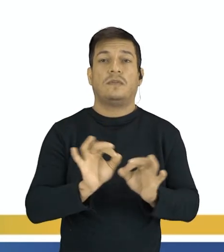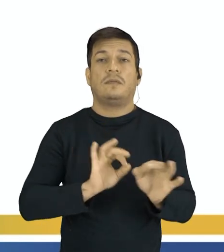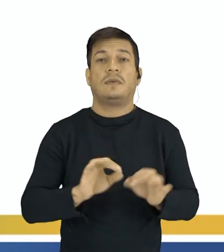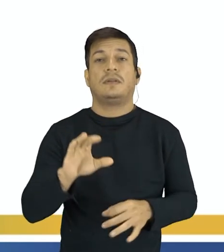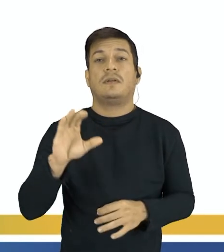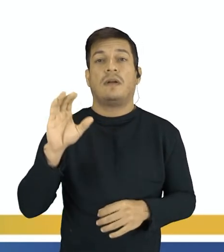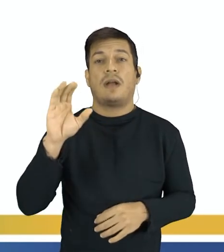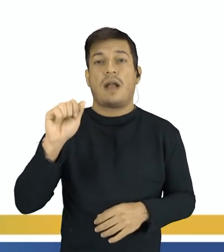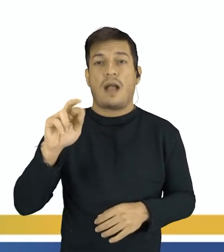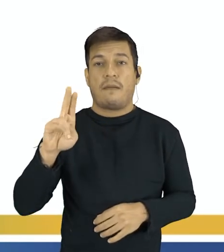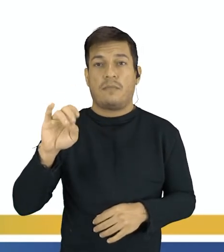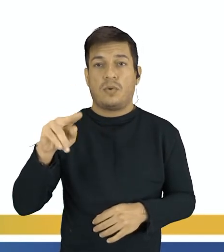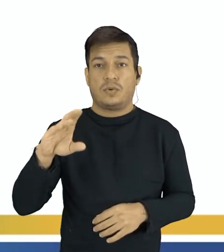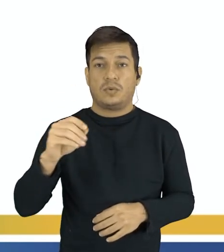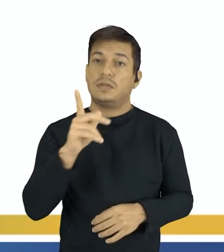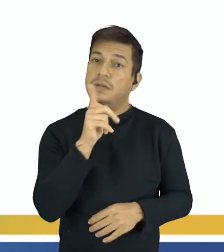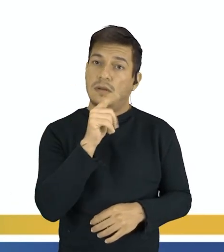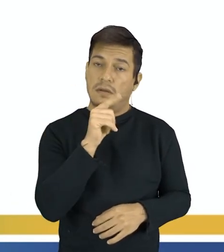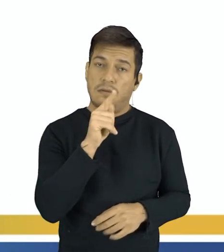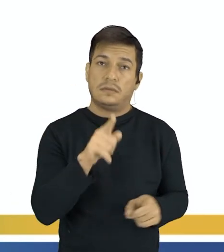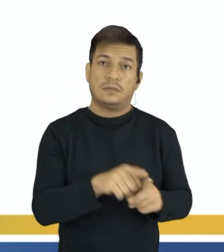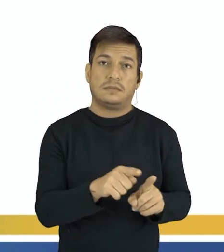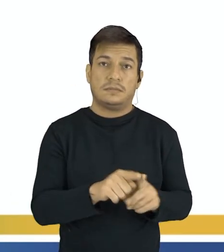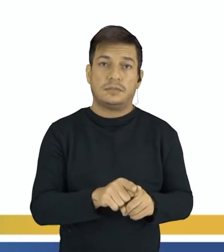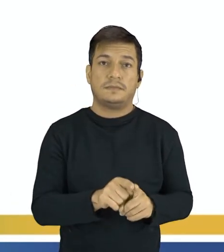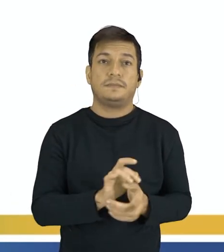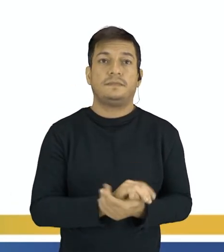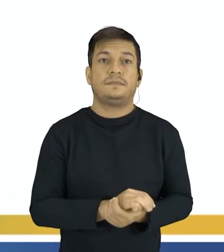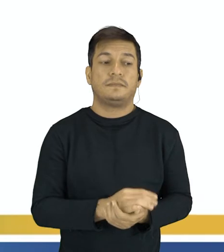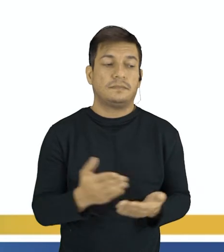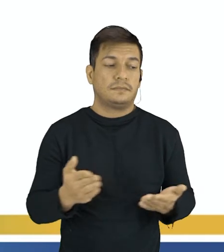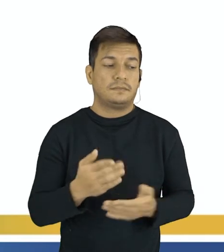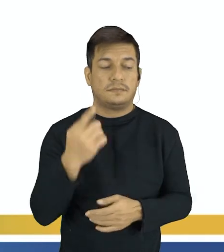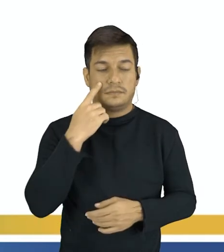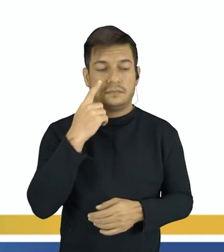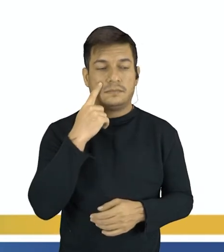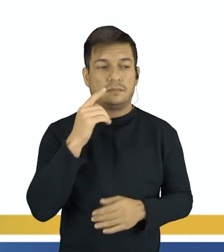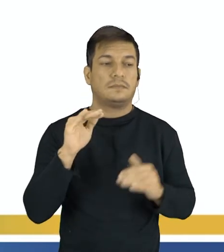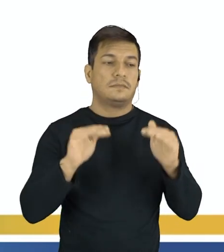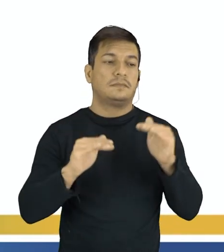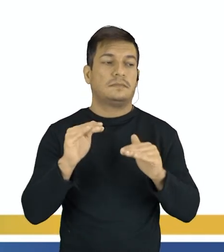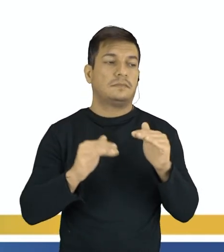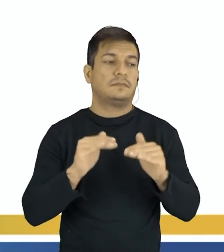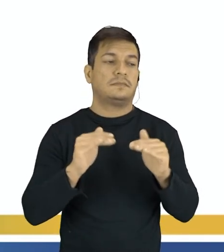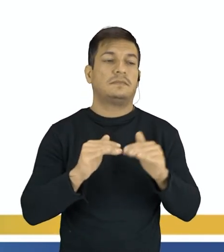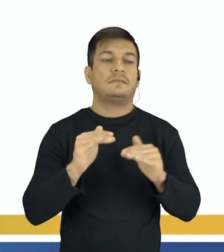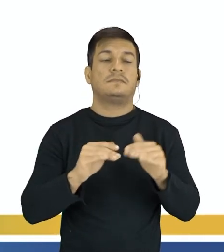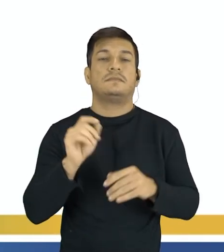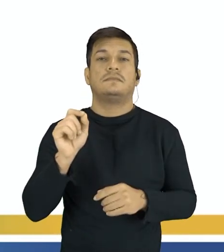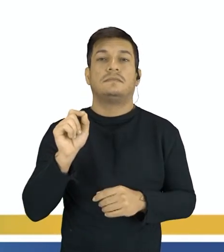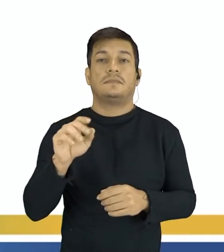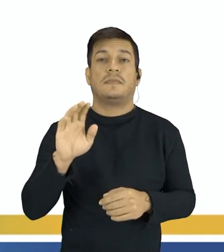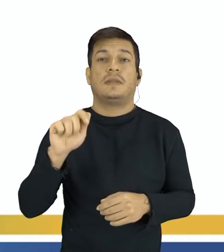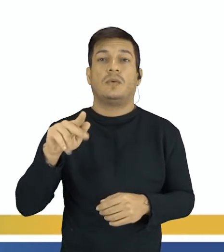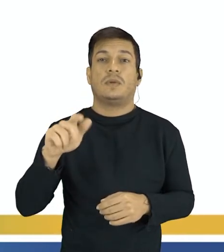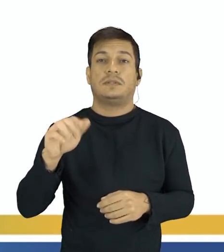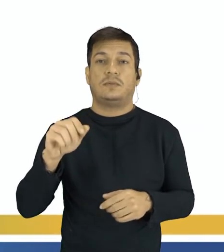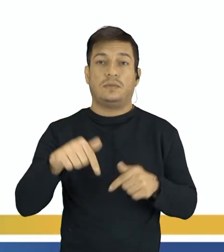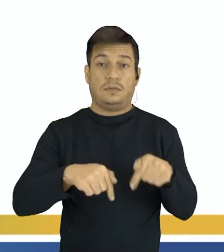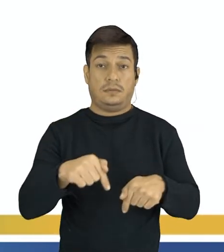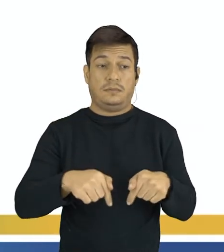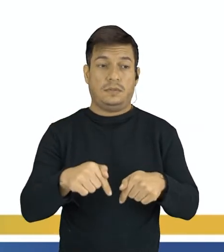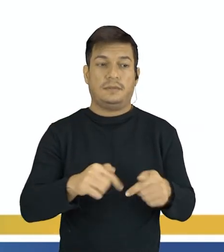gás carbônico e água. Agora a gente precisa fazer um balanceamento dessa equação